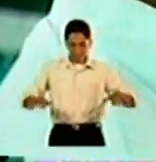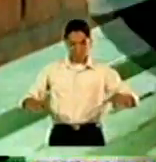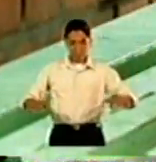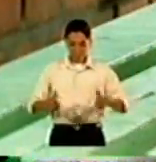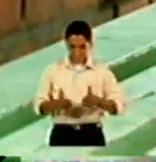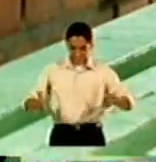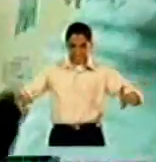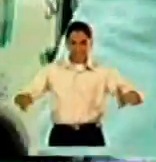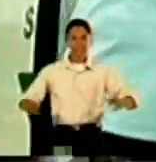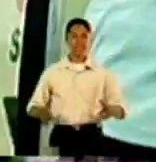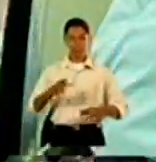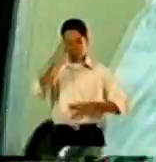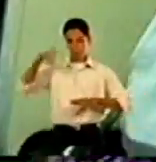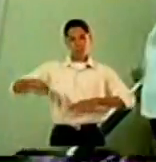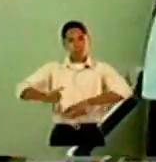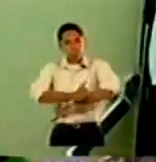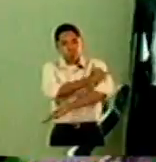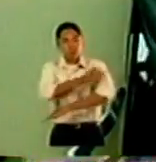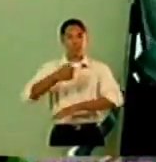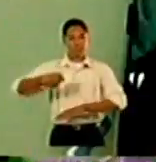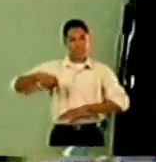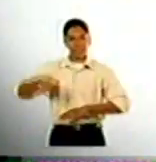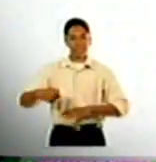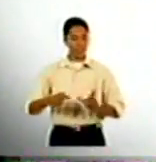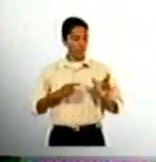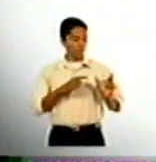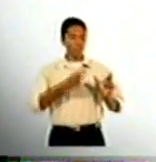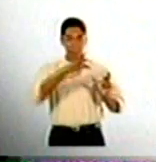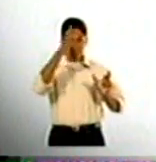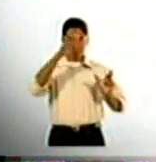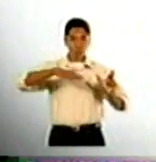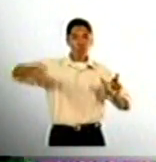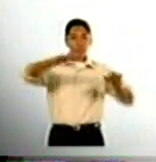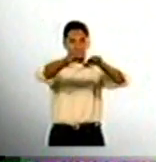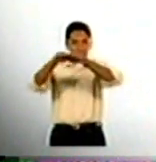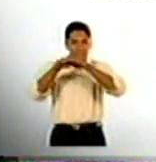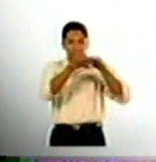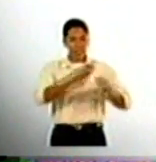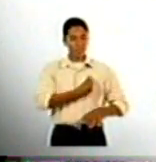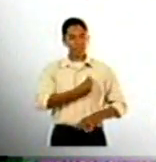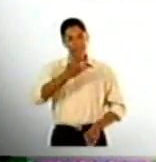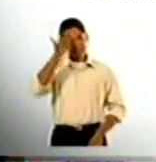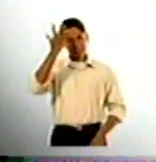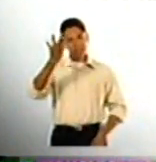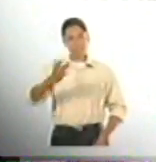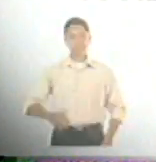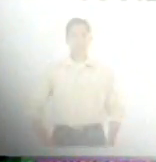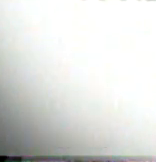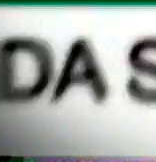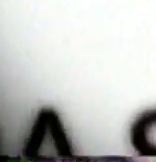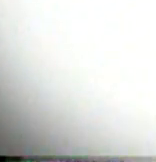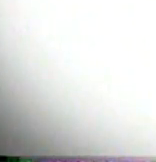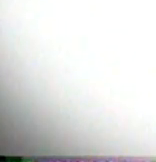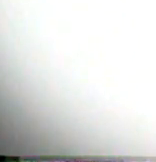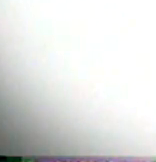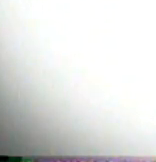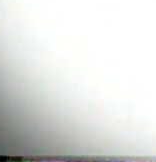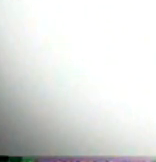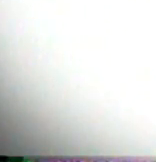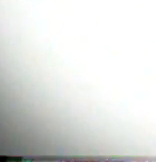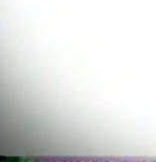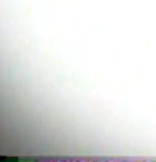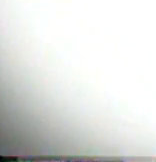toda forma de acesso é um direito das pessoas obesas. Acessibilidade. A vida sem obstáculos. Iniciativa.